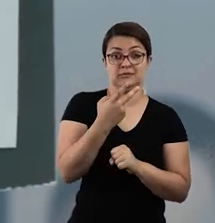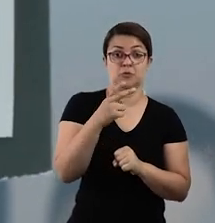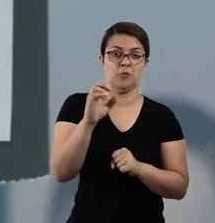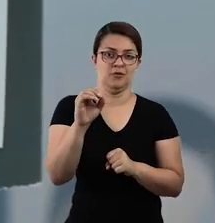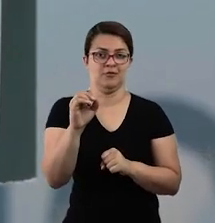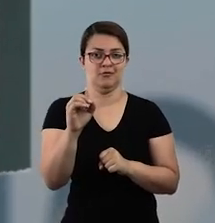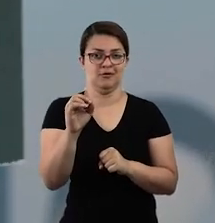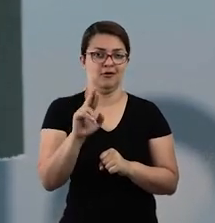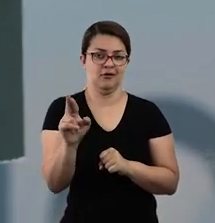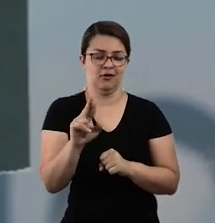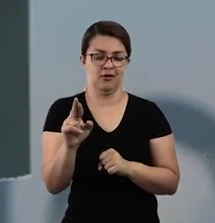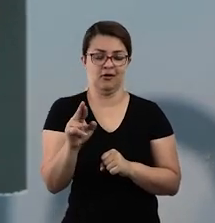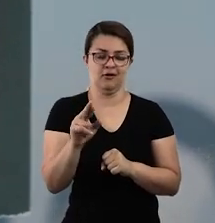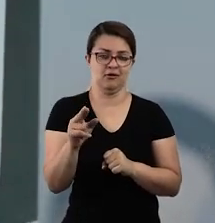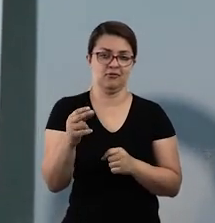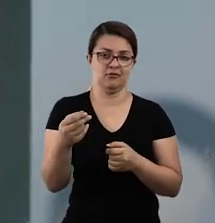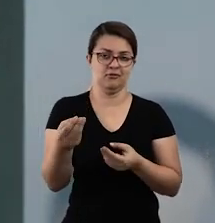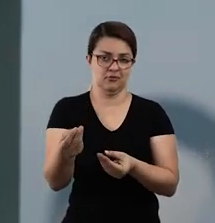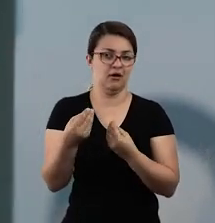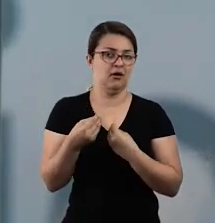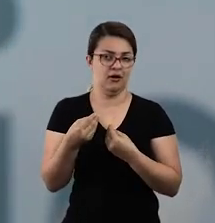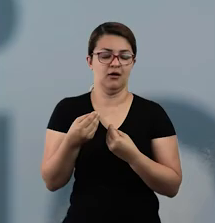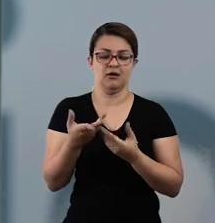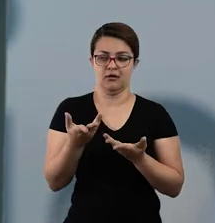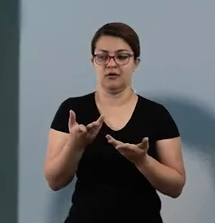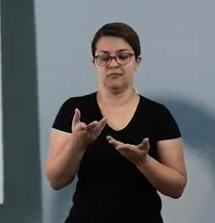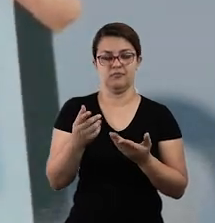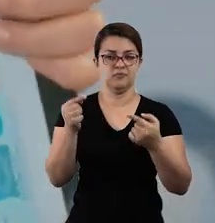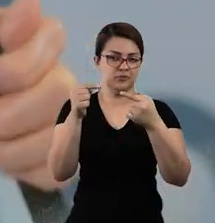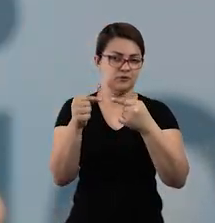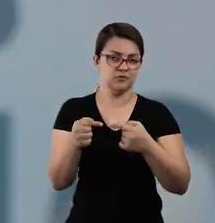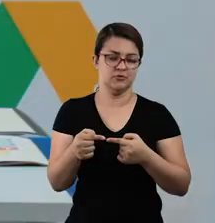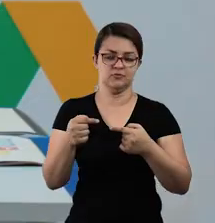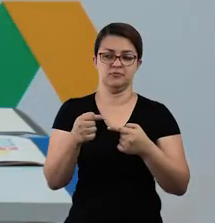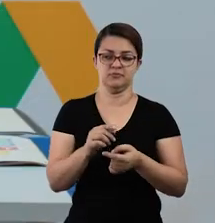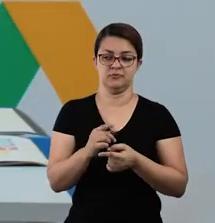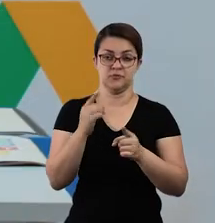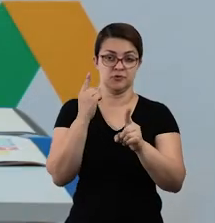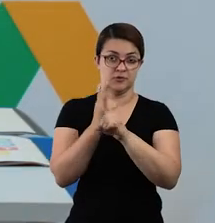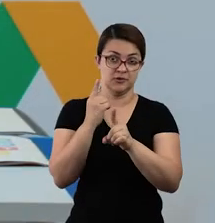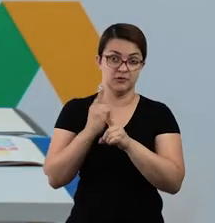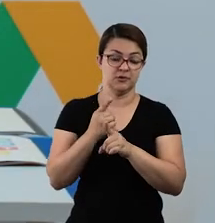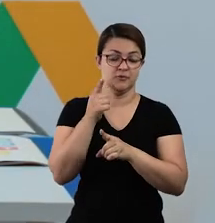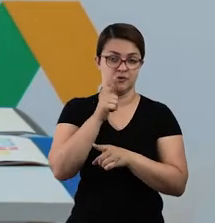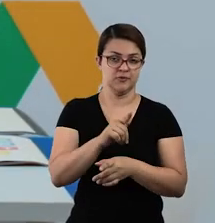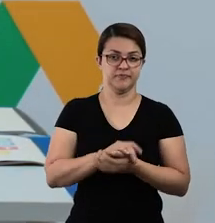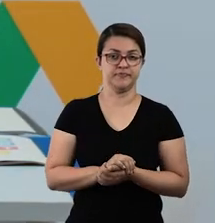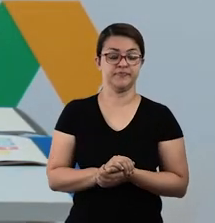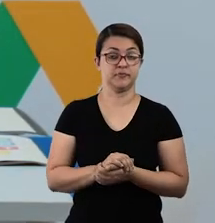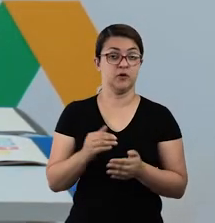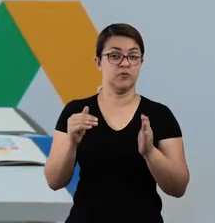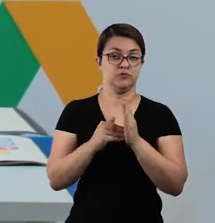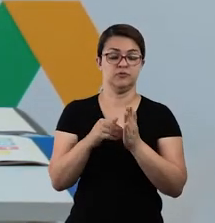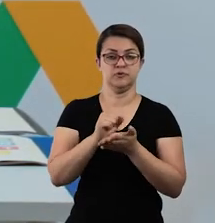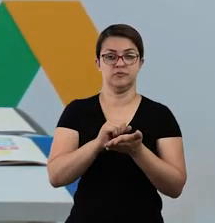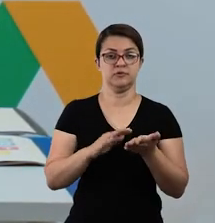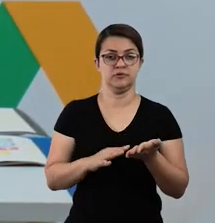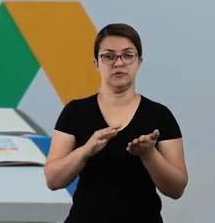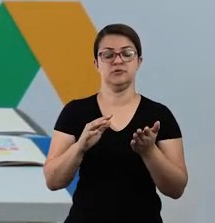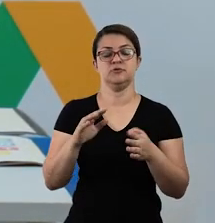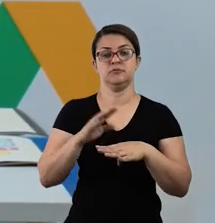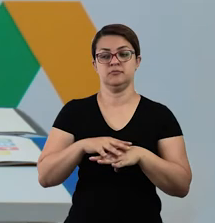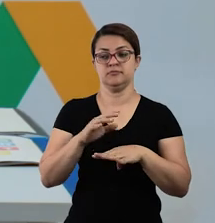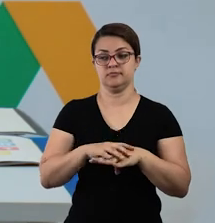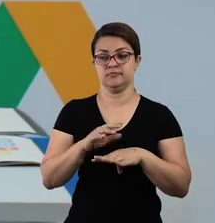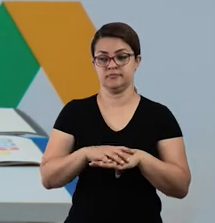tá? Então vocês também podem fazer essa variação. Podem fazer essas combinações. E a última atividade de matemática do